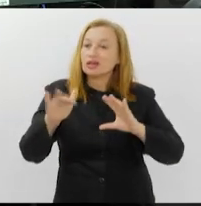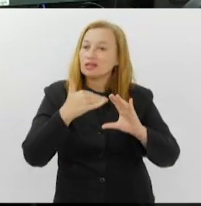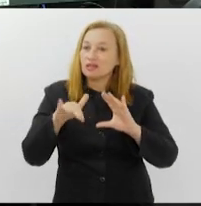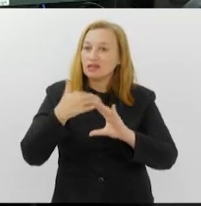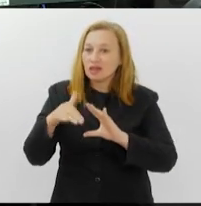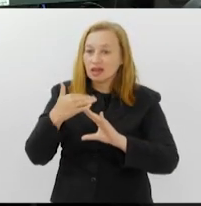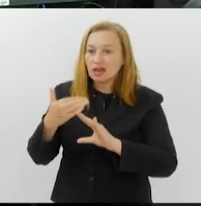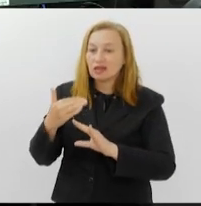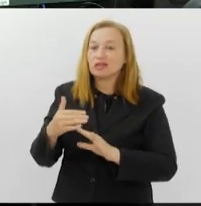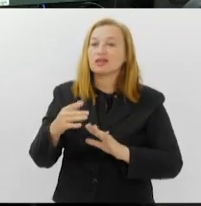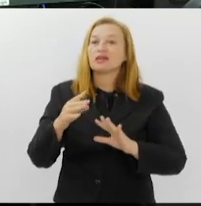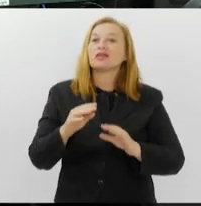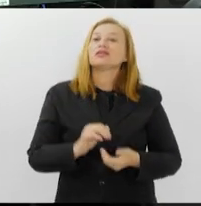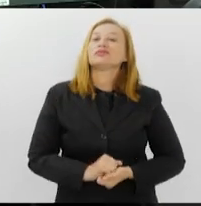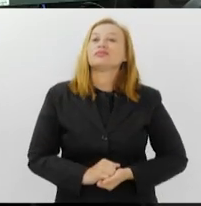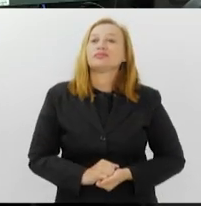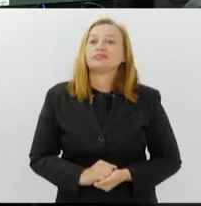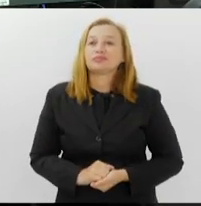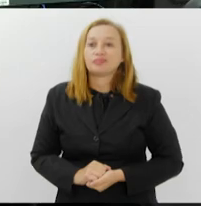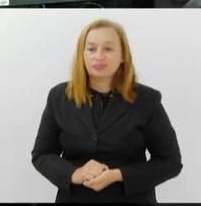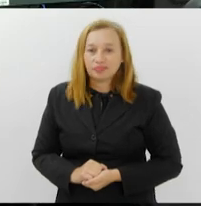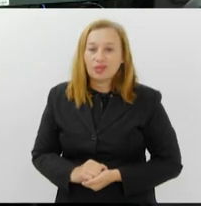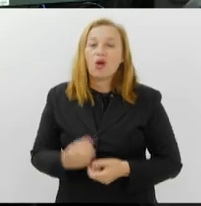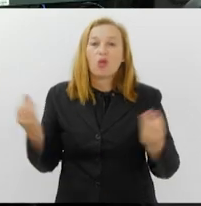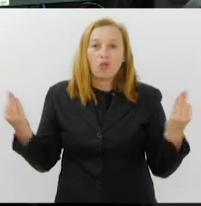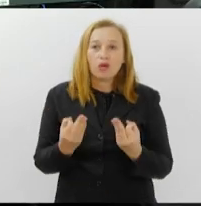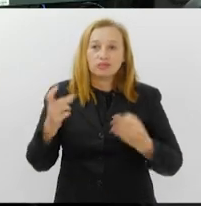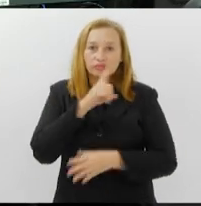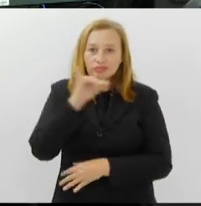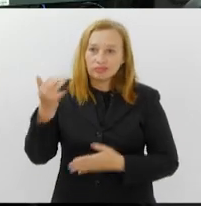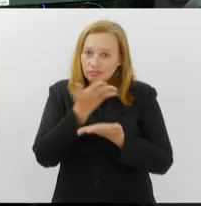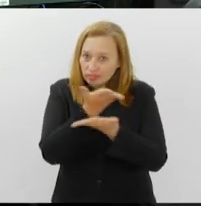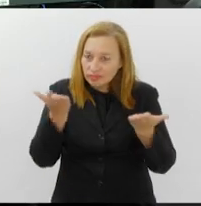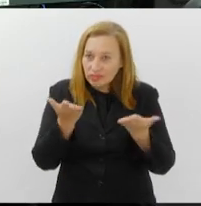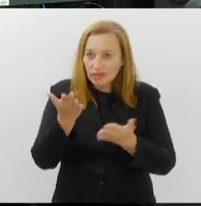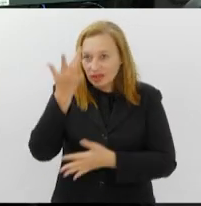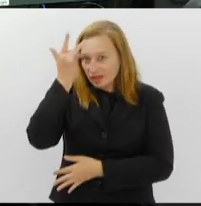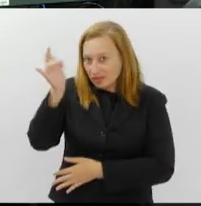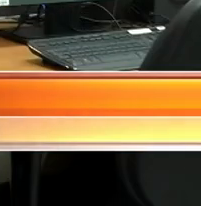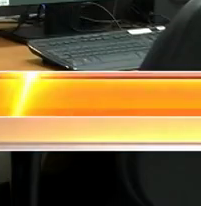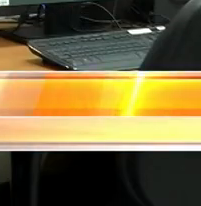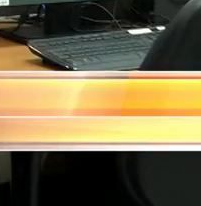.gov.br. Um ótimo dia para você e até amanhã.